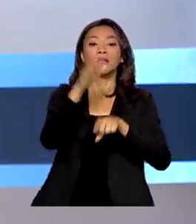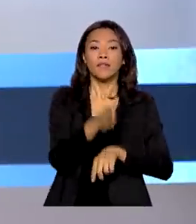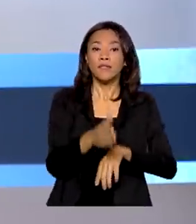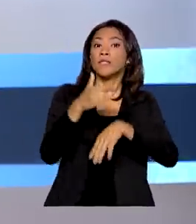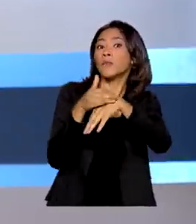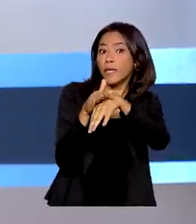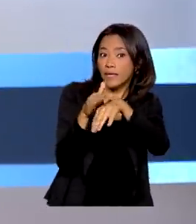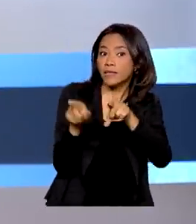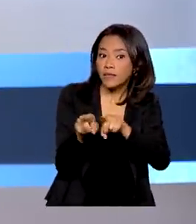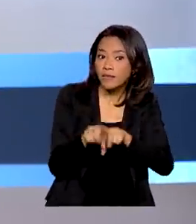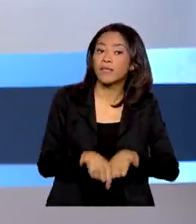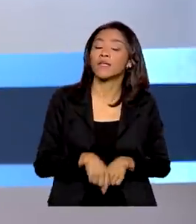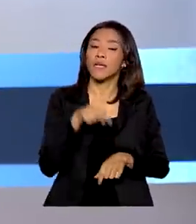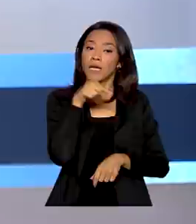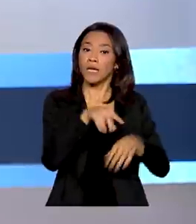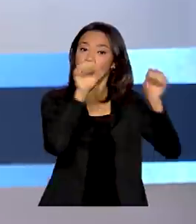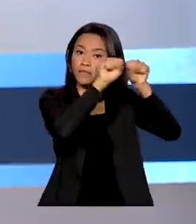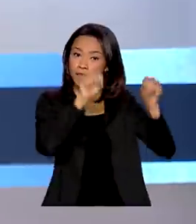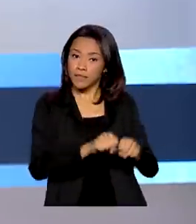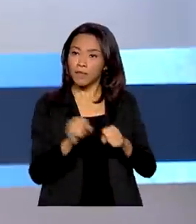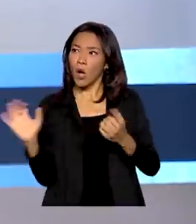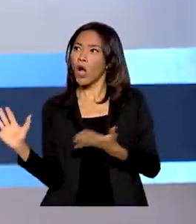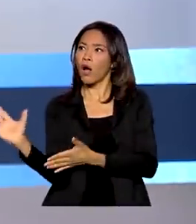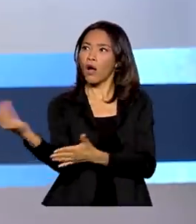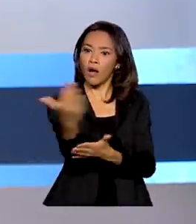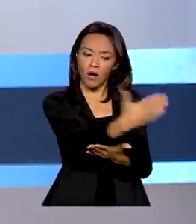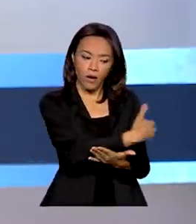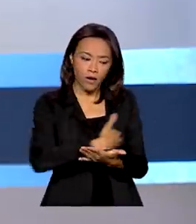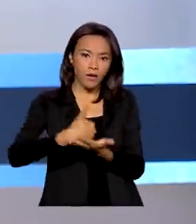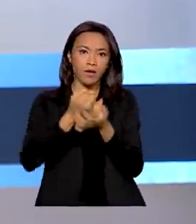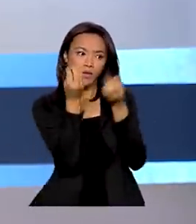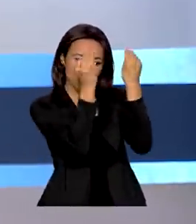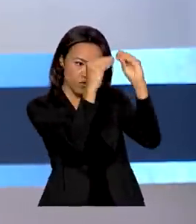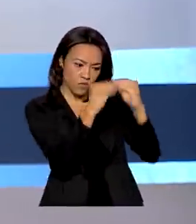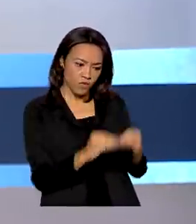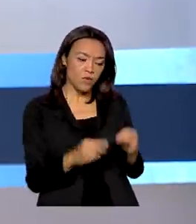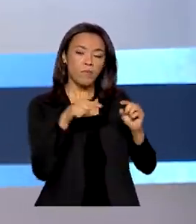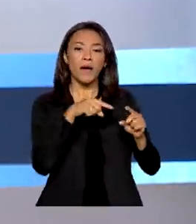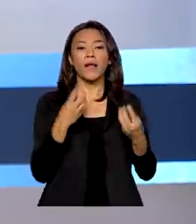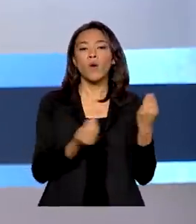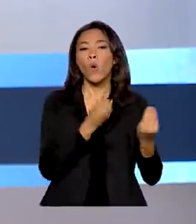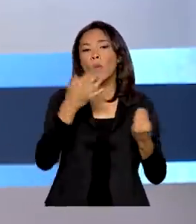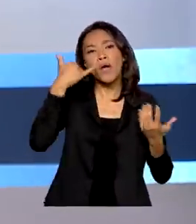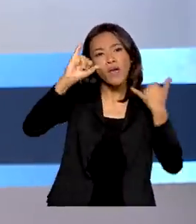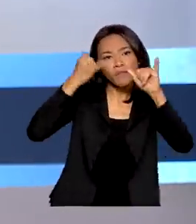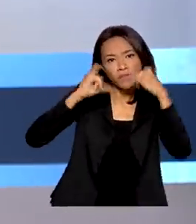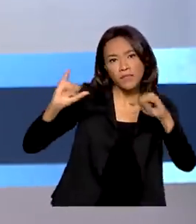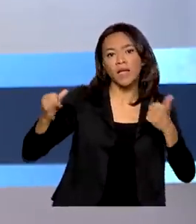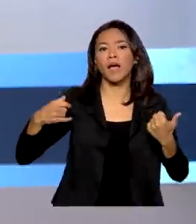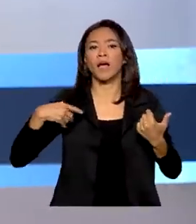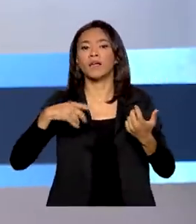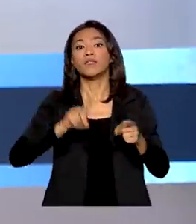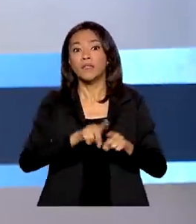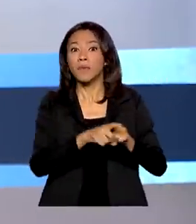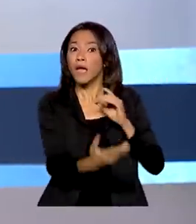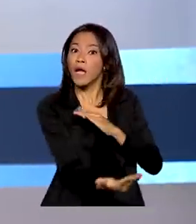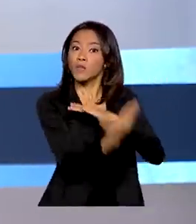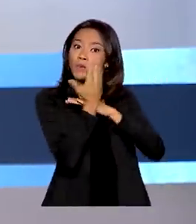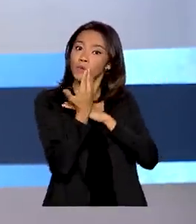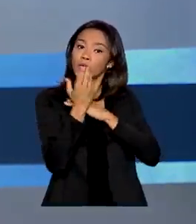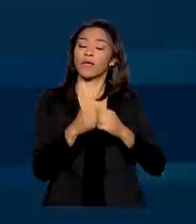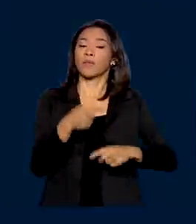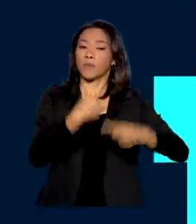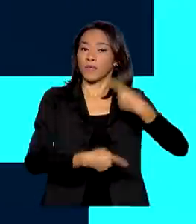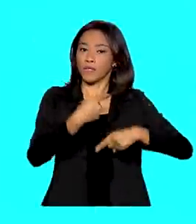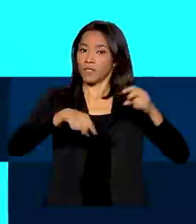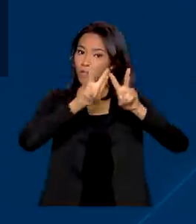sistema ainda vai possibilitar reunir dados para a adoção de medidas de prevenção e políticas públicas relacionadas a esse assunto.